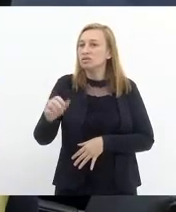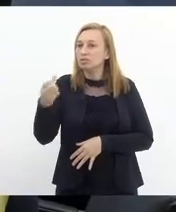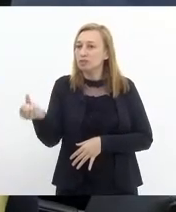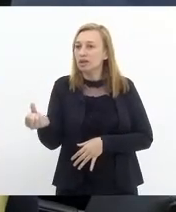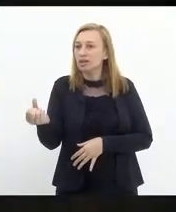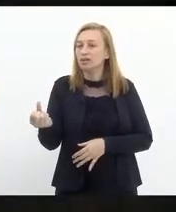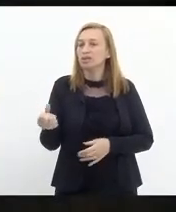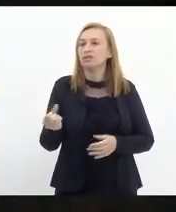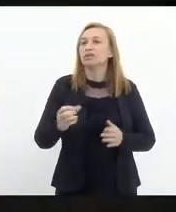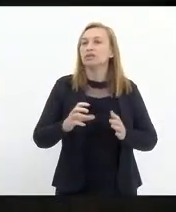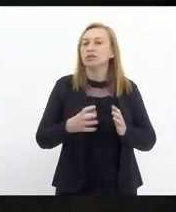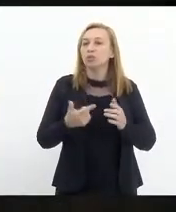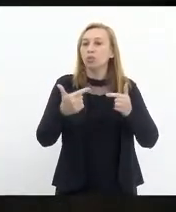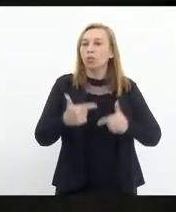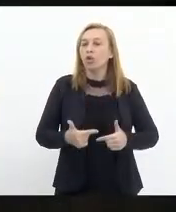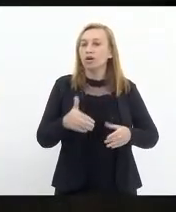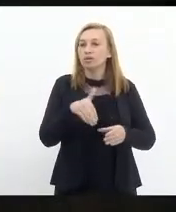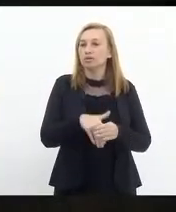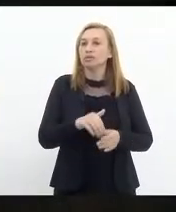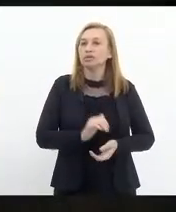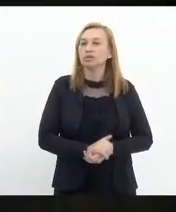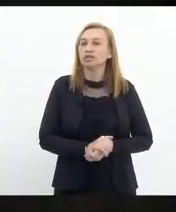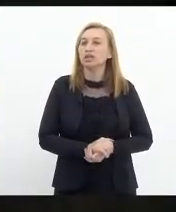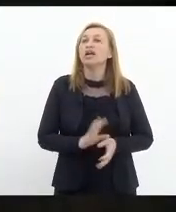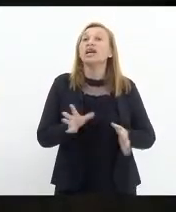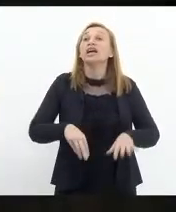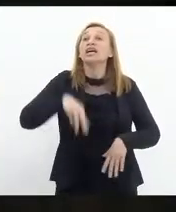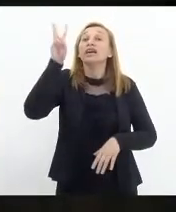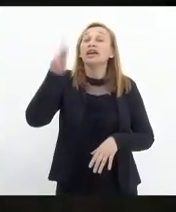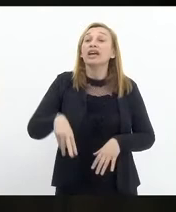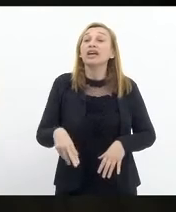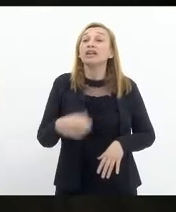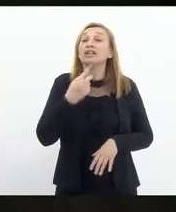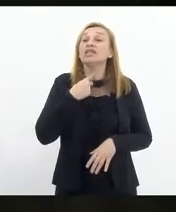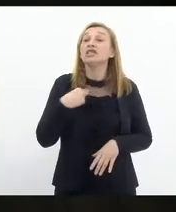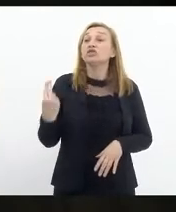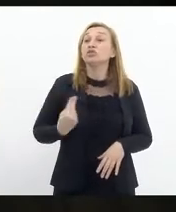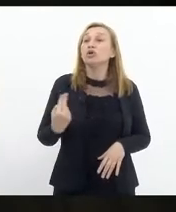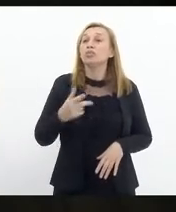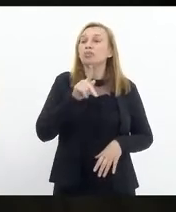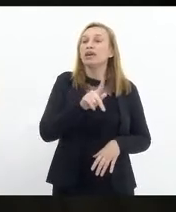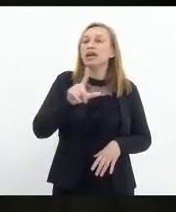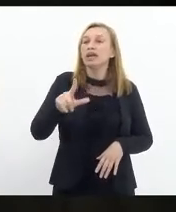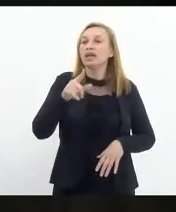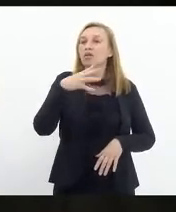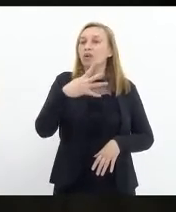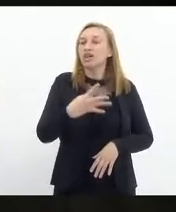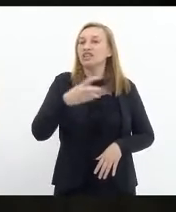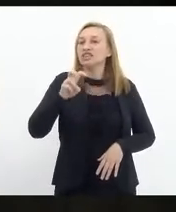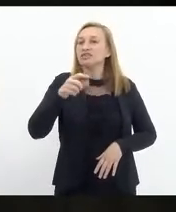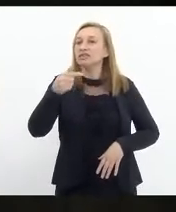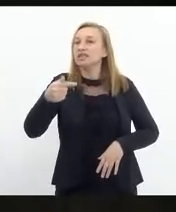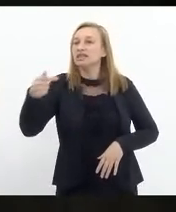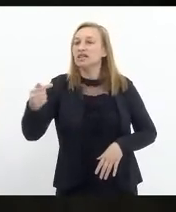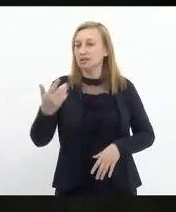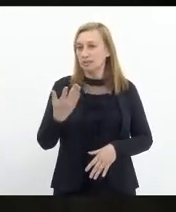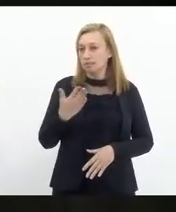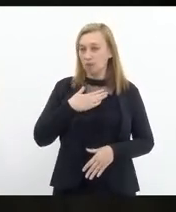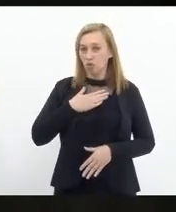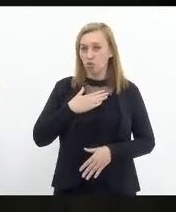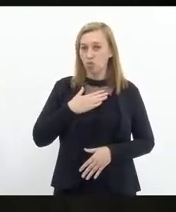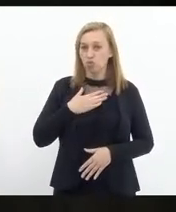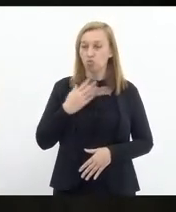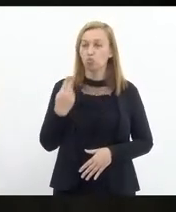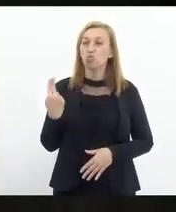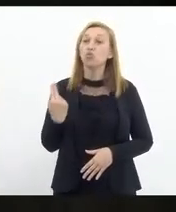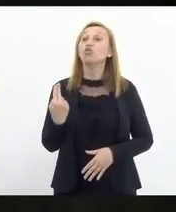Vamos, quem deseja ser coautor do PL 4577, de minha autoria, que trata da